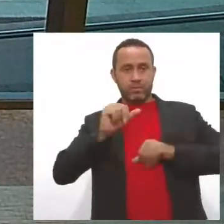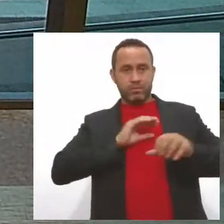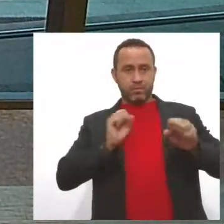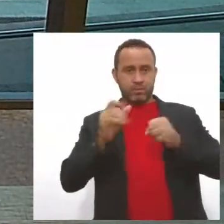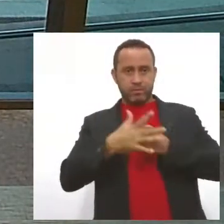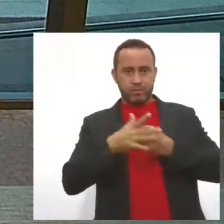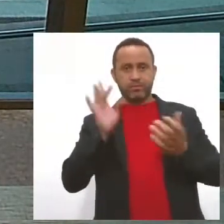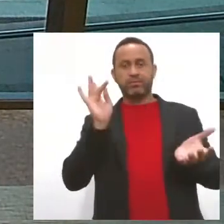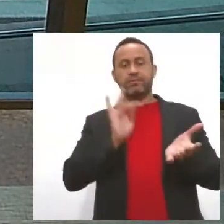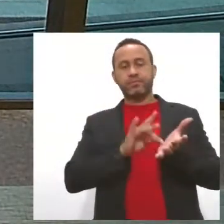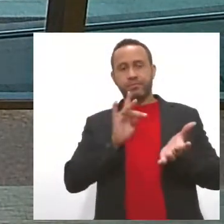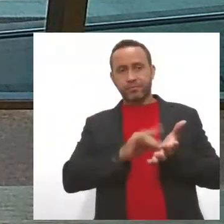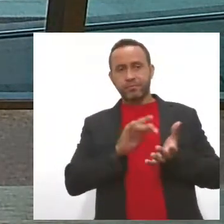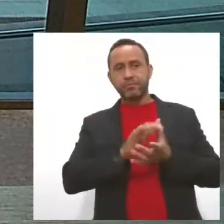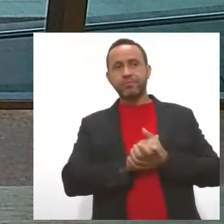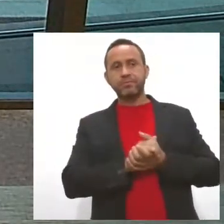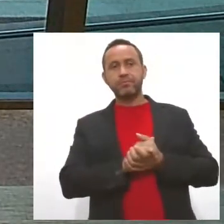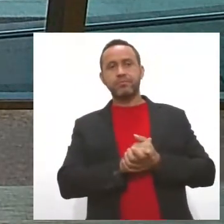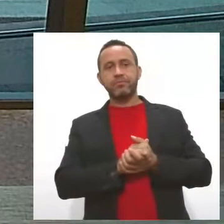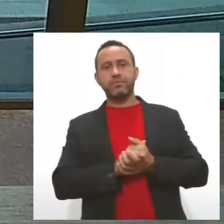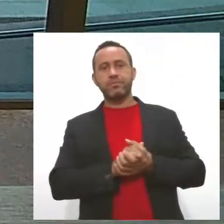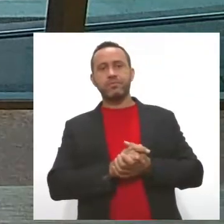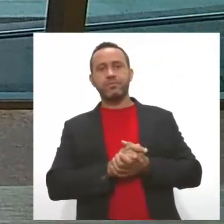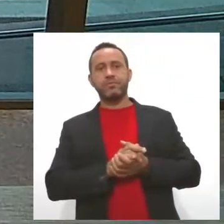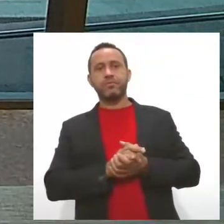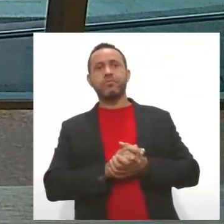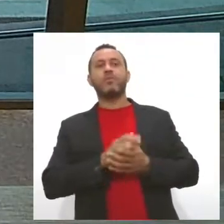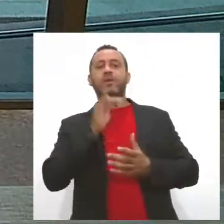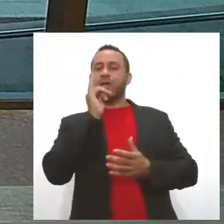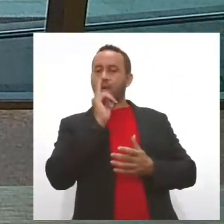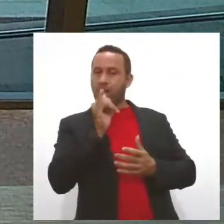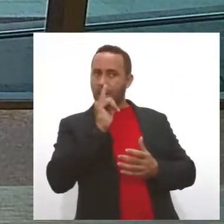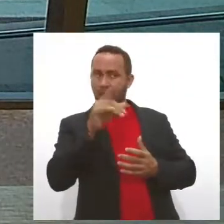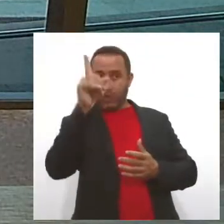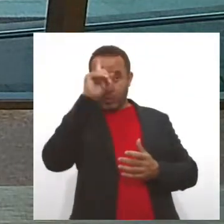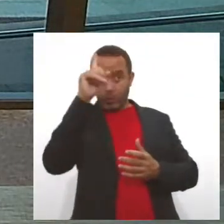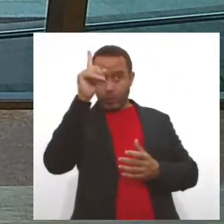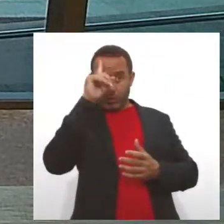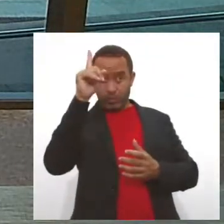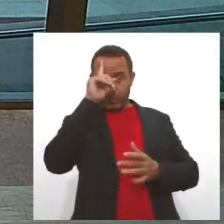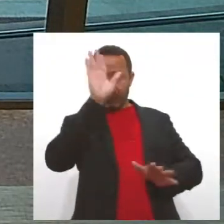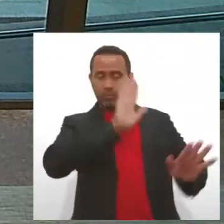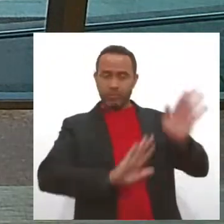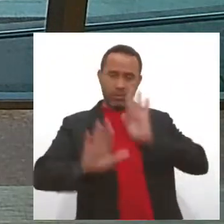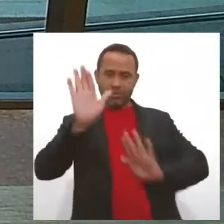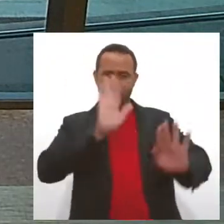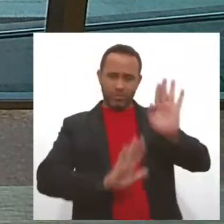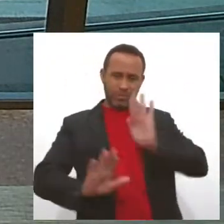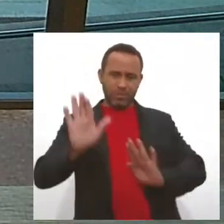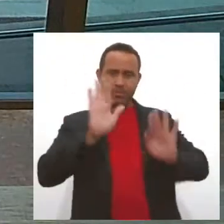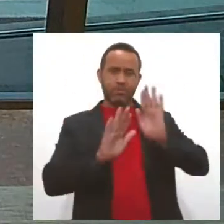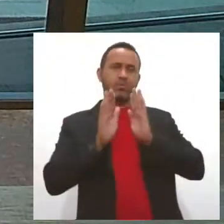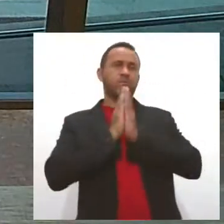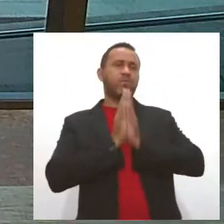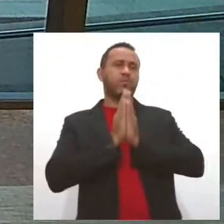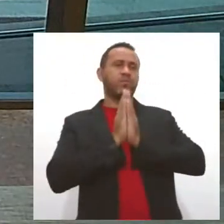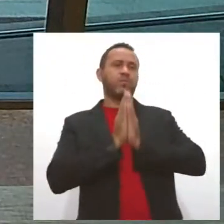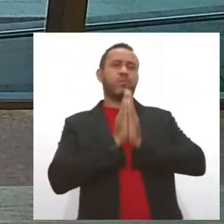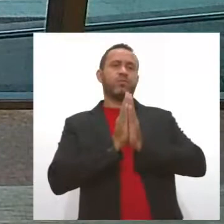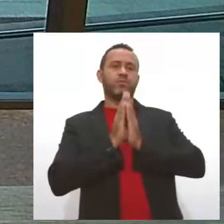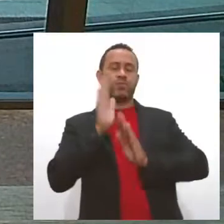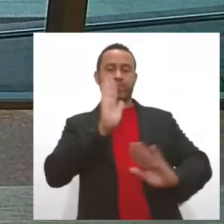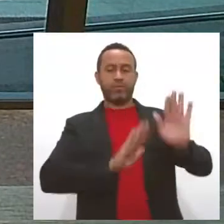Exatamente. E aí, quando a gente fala aqui, toda hora a gente fala no Jornal da Lese, vamos tomar cuidado, gente, por favor, tome cuidado. Porque, assim,